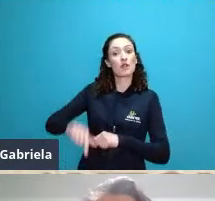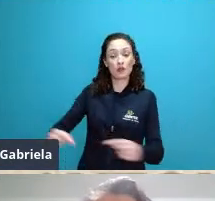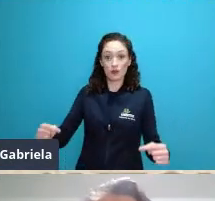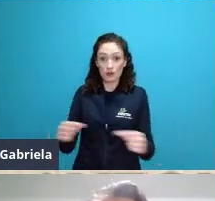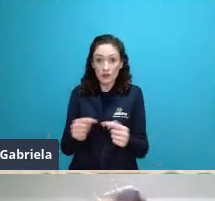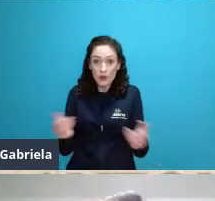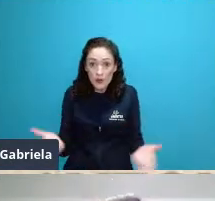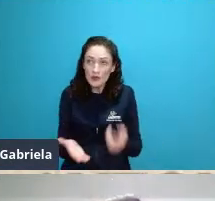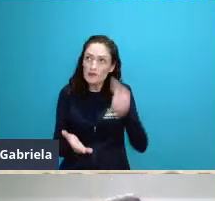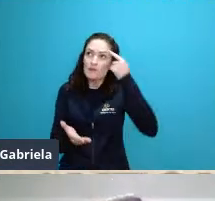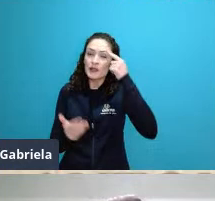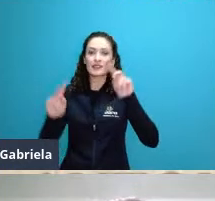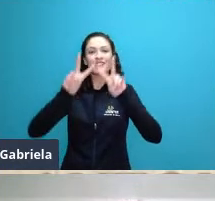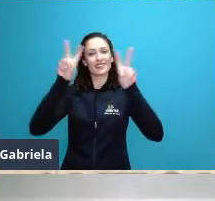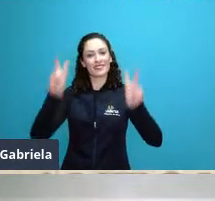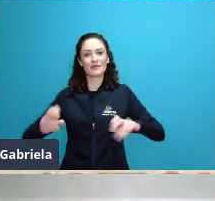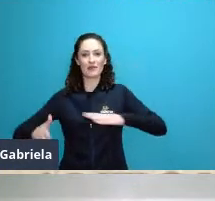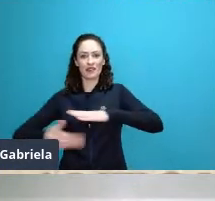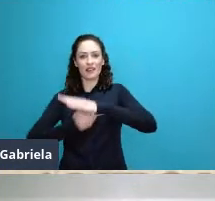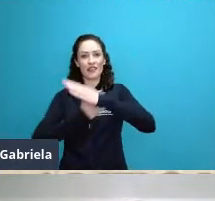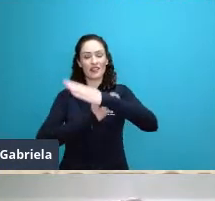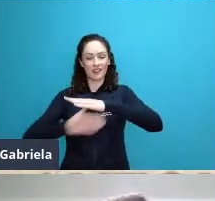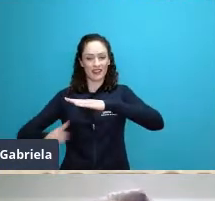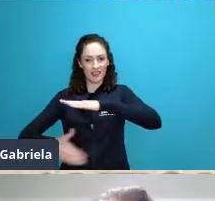moderna pode passar por favor